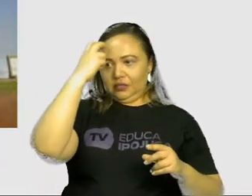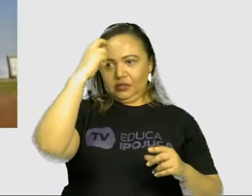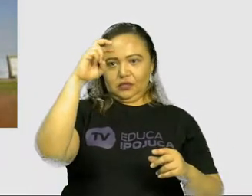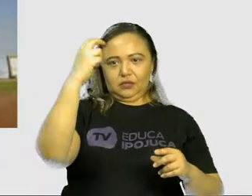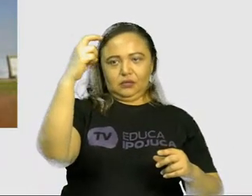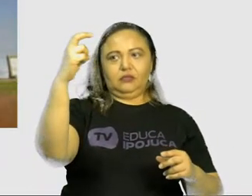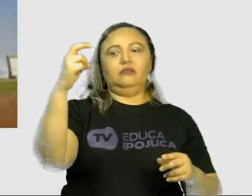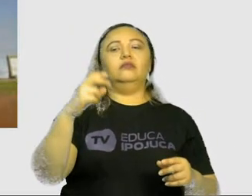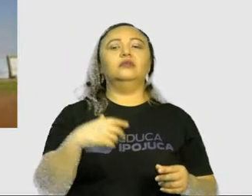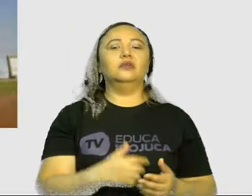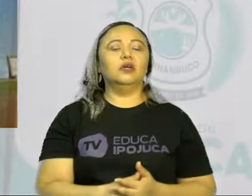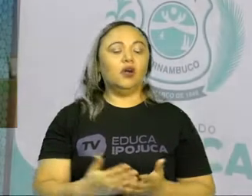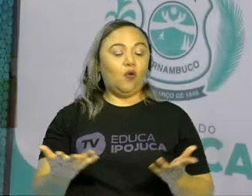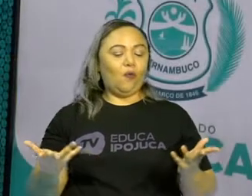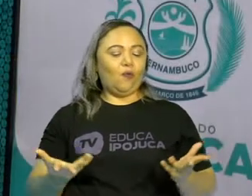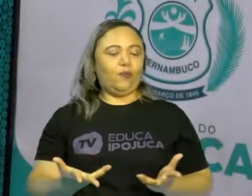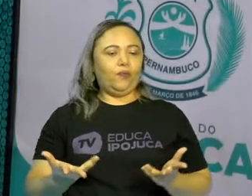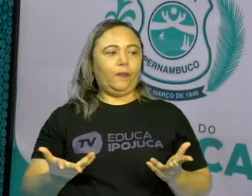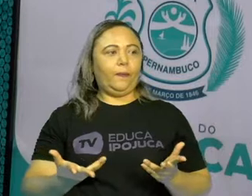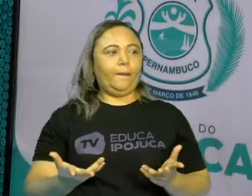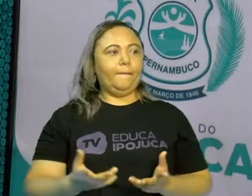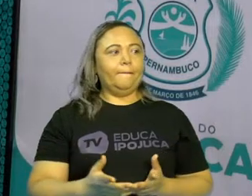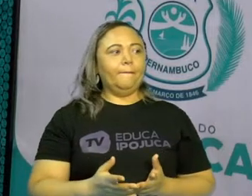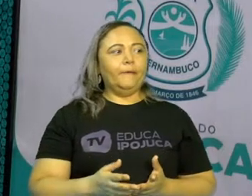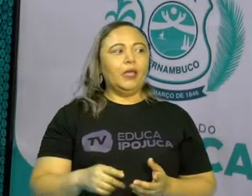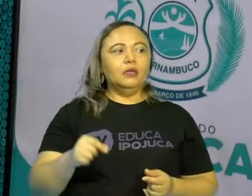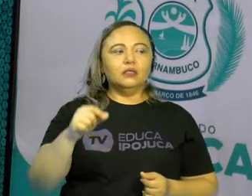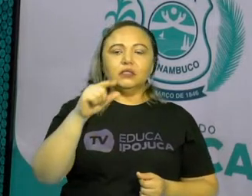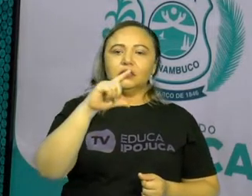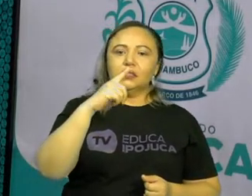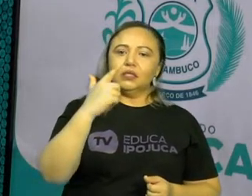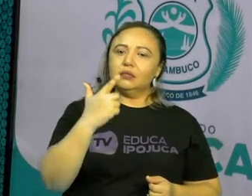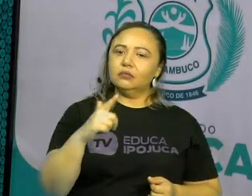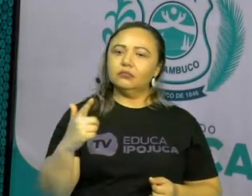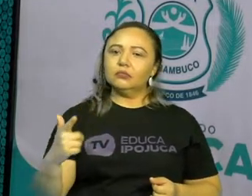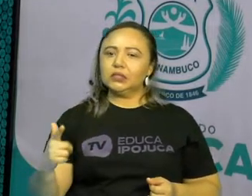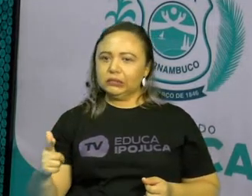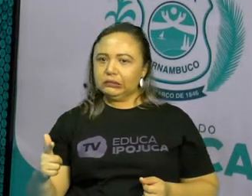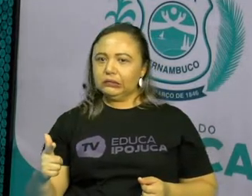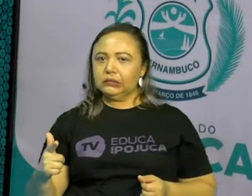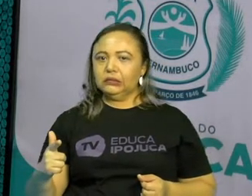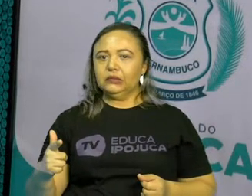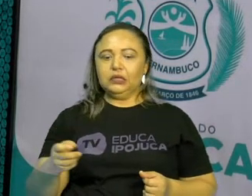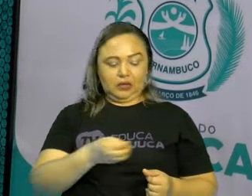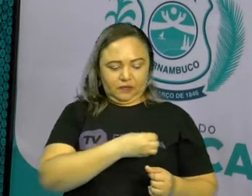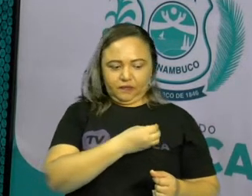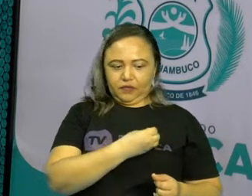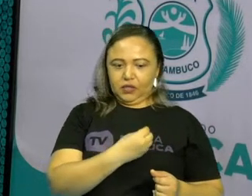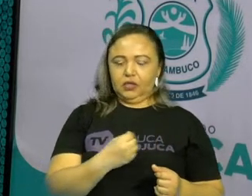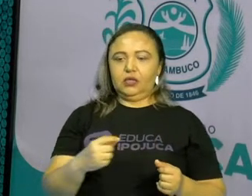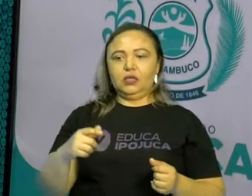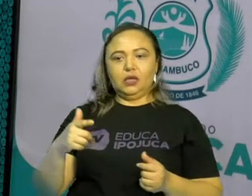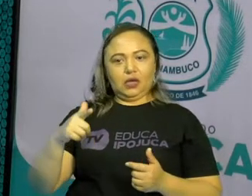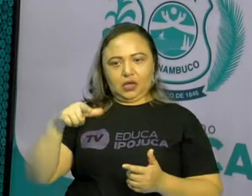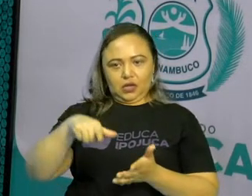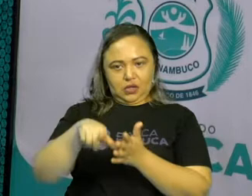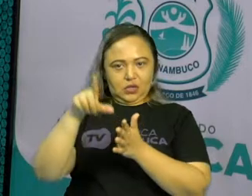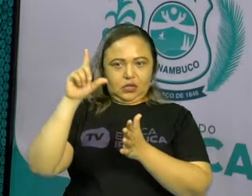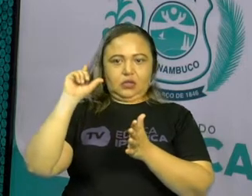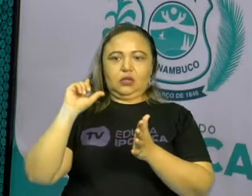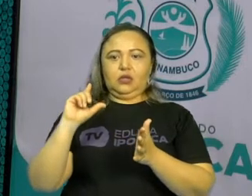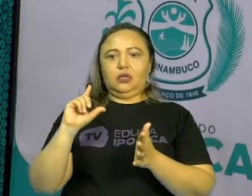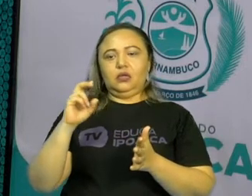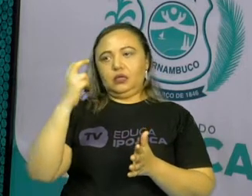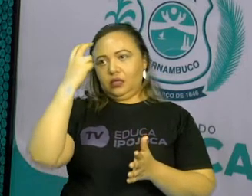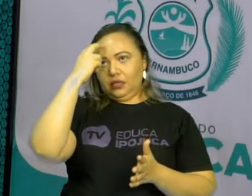nossa cultura atual. Sem essa interação, sem essa convivência, a nossa cultura